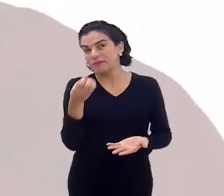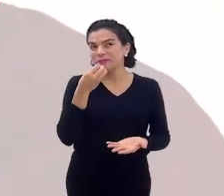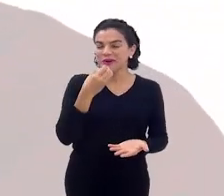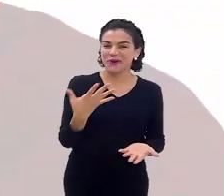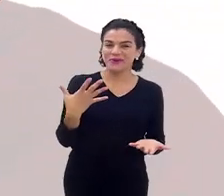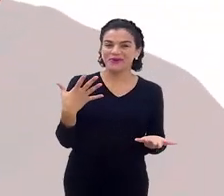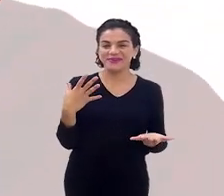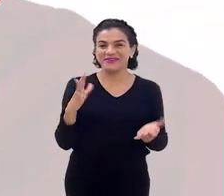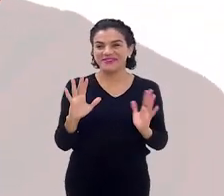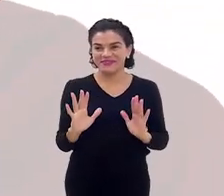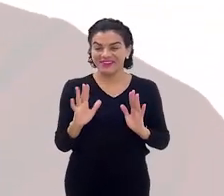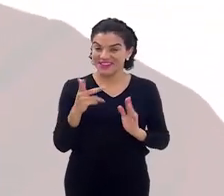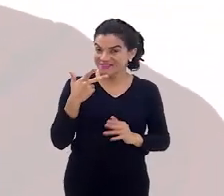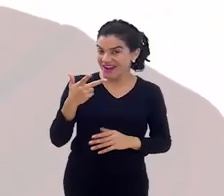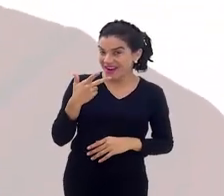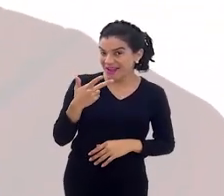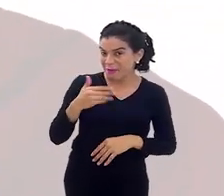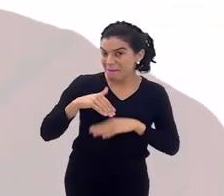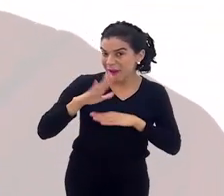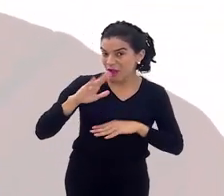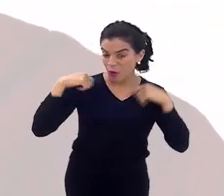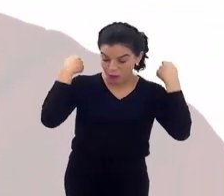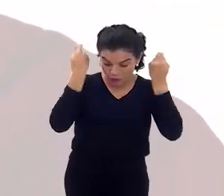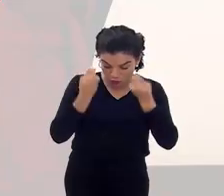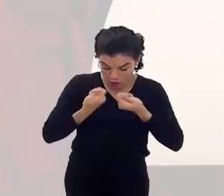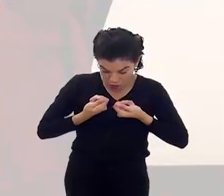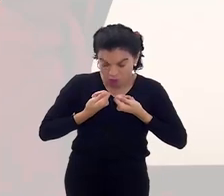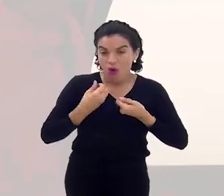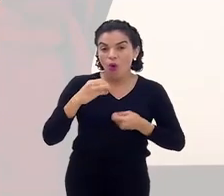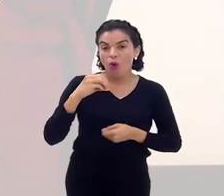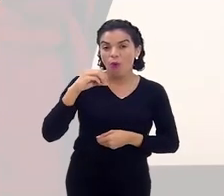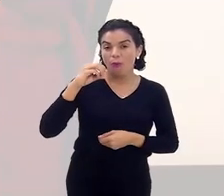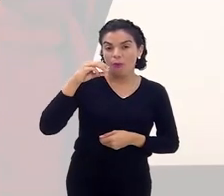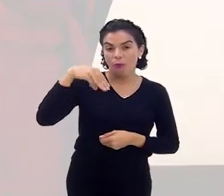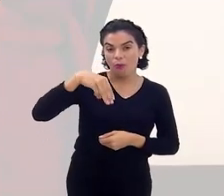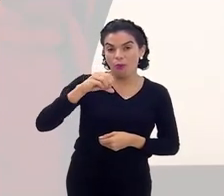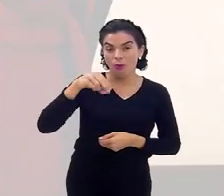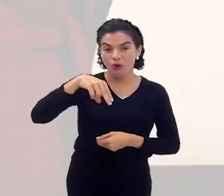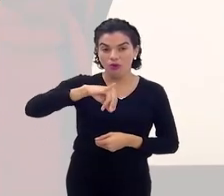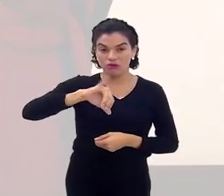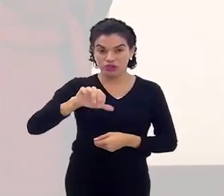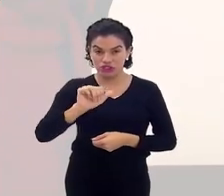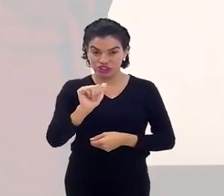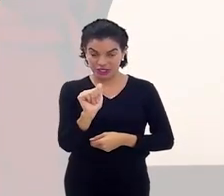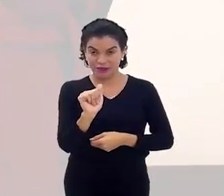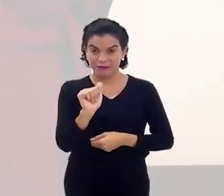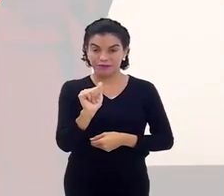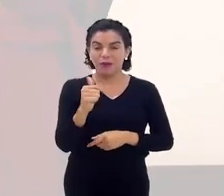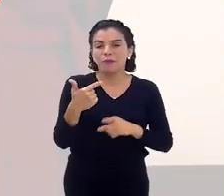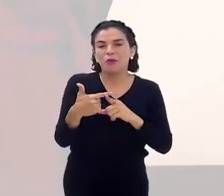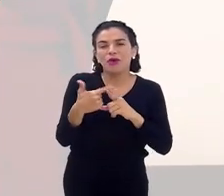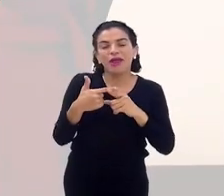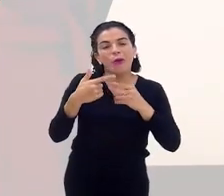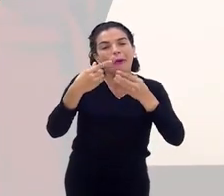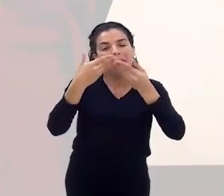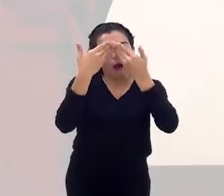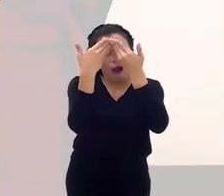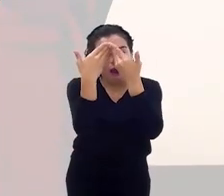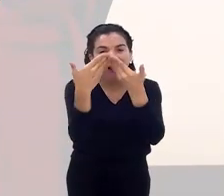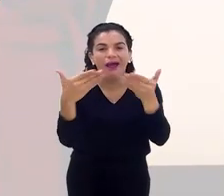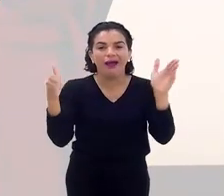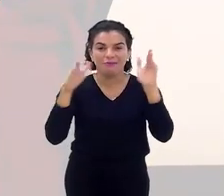Bom, aí a gente está falando mais como monja, como monástico, né? Que é muito importante, só para desmistificar um pouquinho,